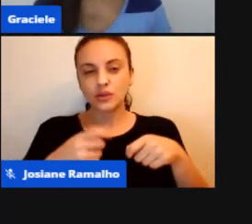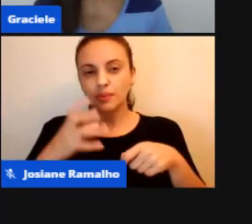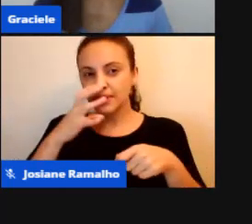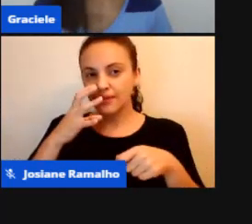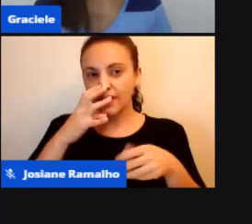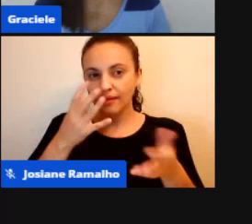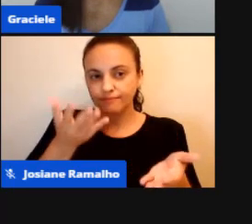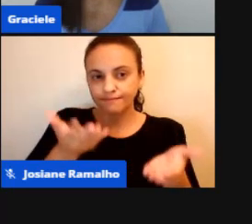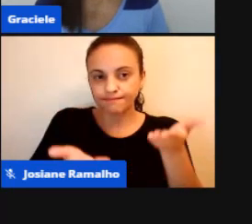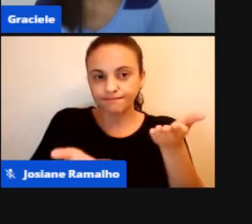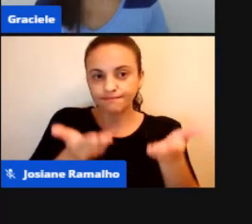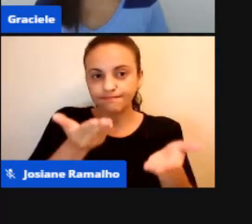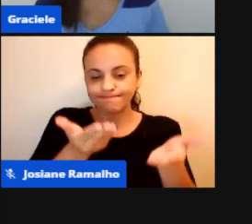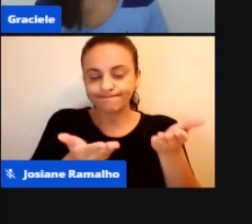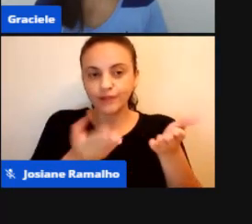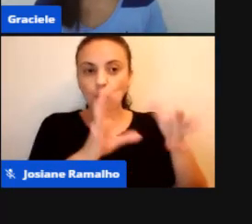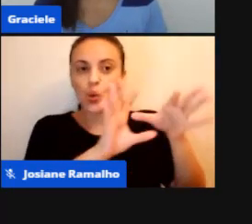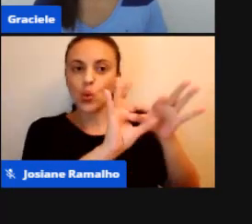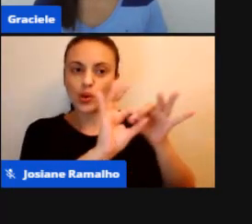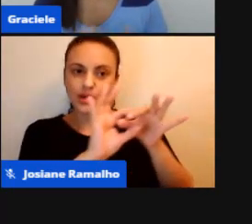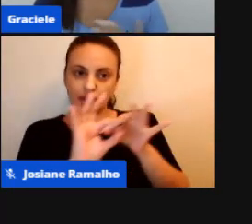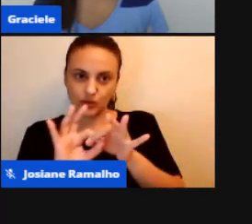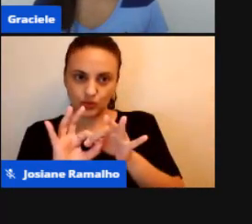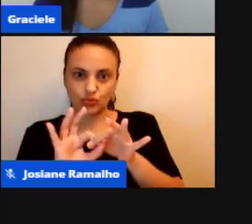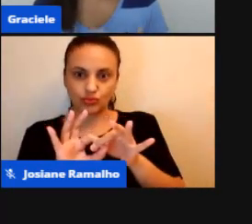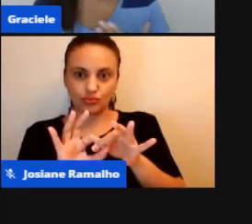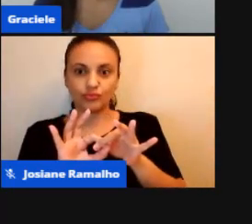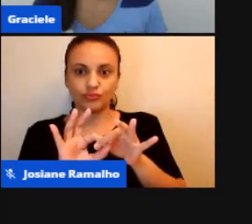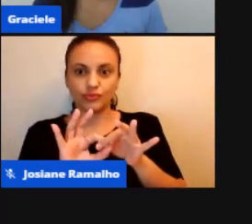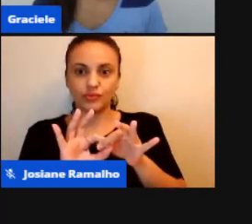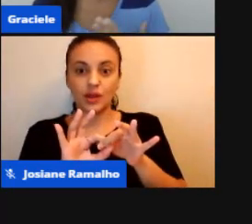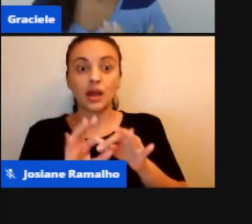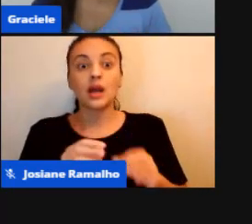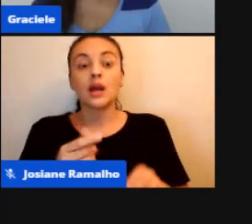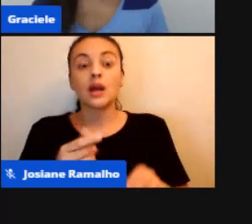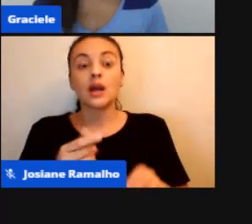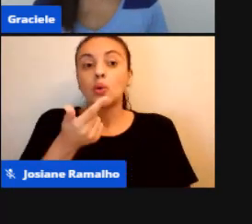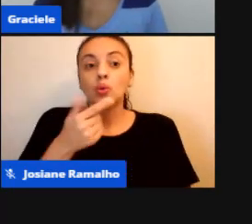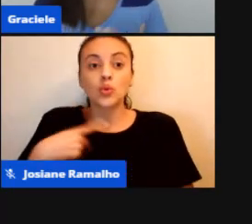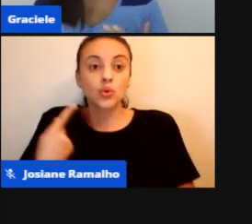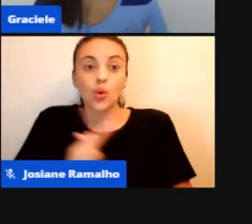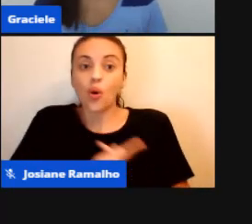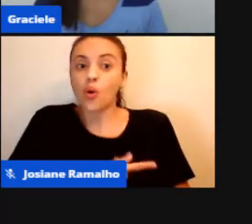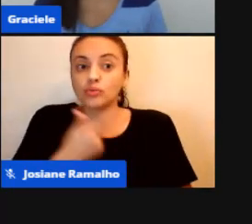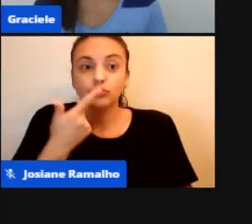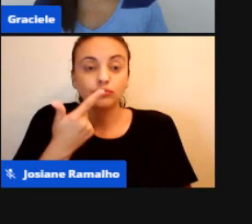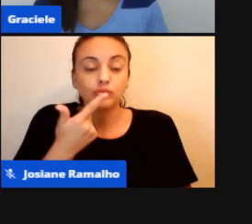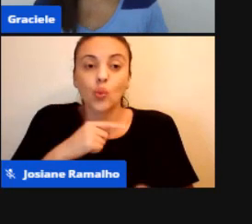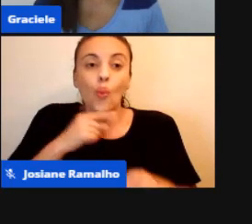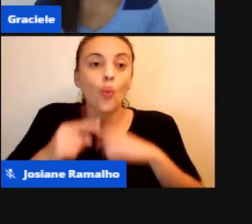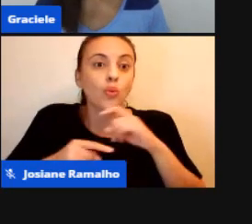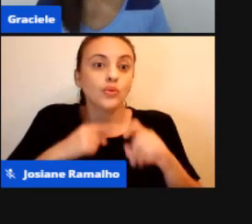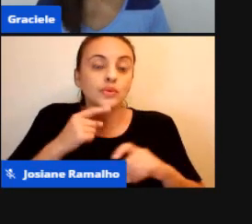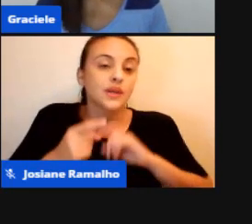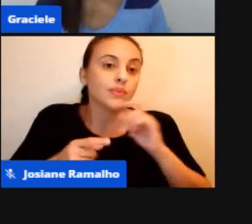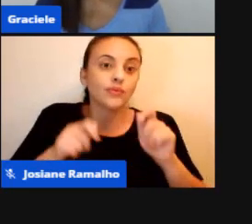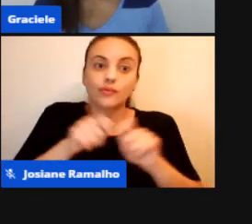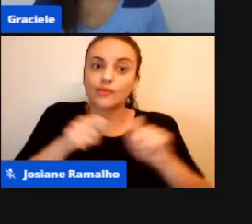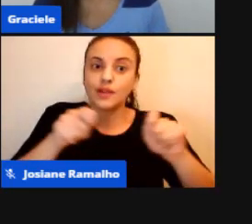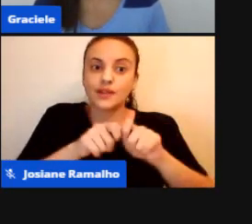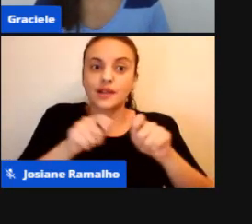contexto Do momento Nós não Temos como Aplicar Essa Avaliação